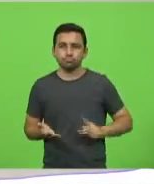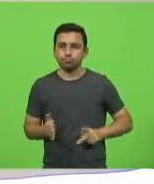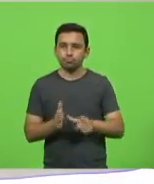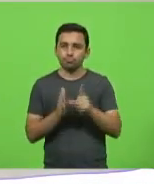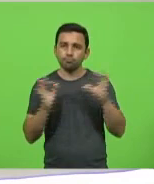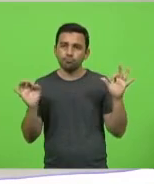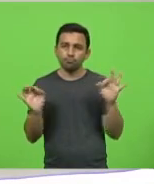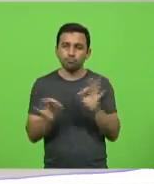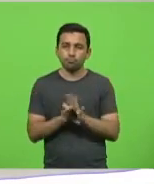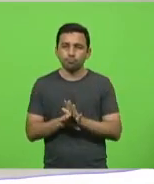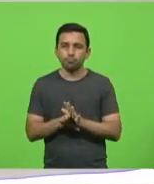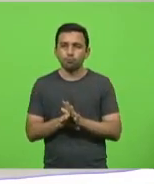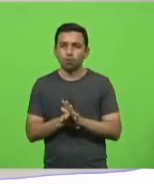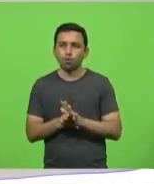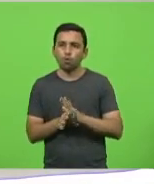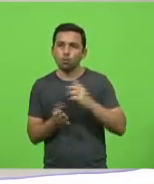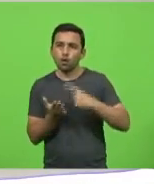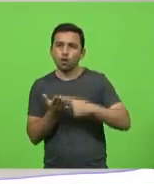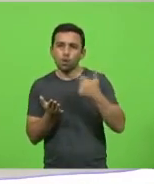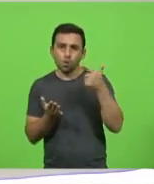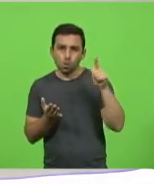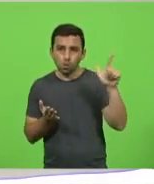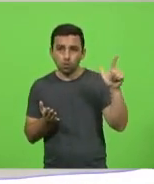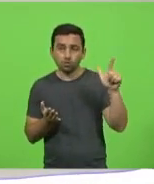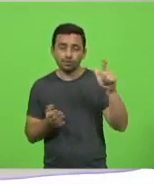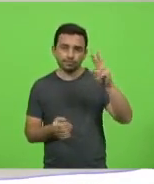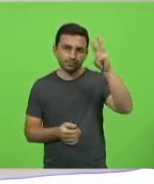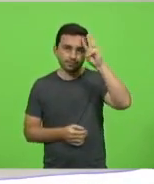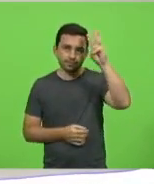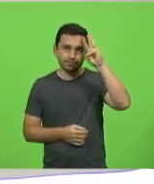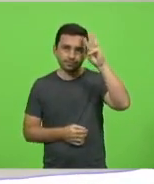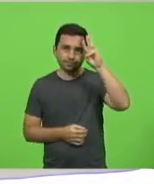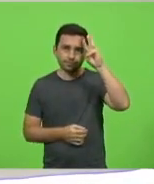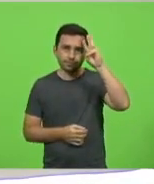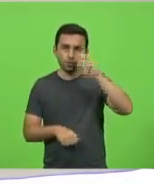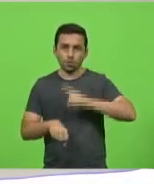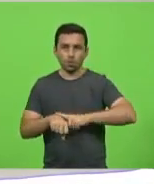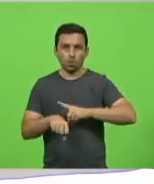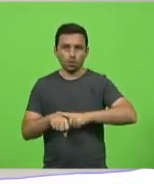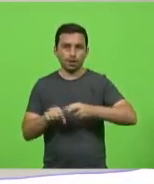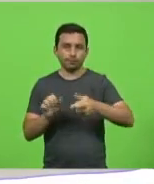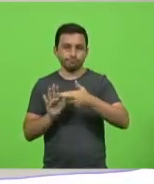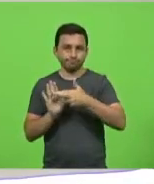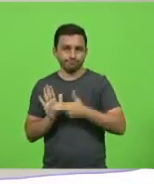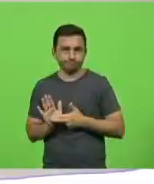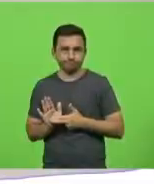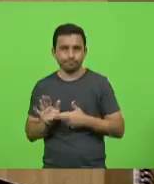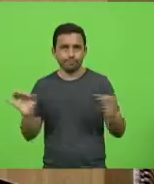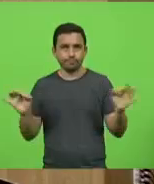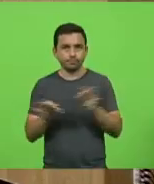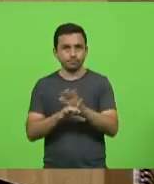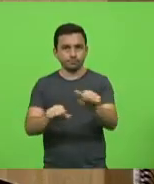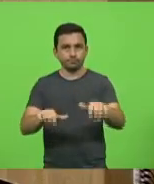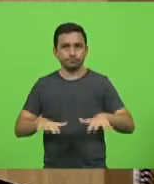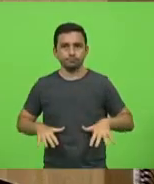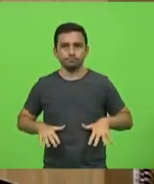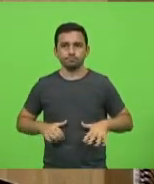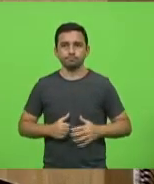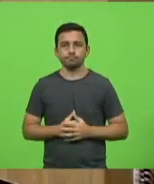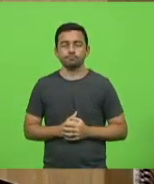encerrar a sessão, convoca a outra ordinária para terça-feira, no horário regimental. Está encerrada a sessão.